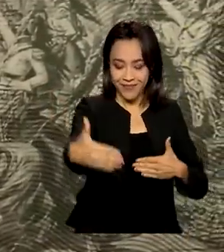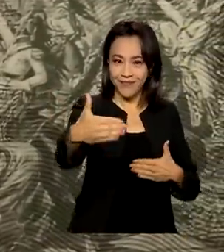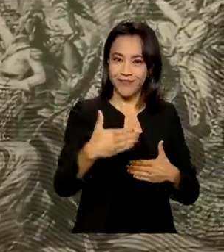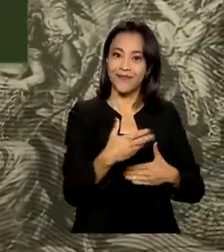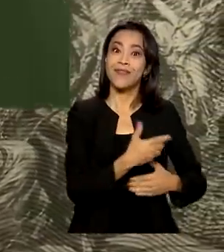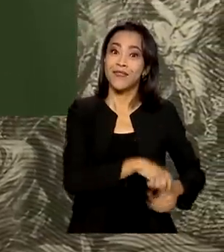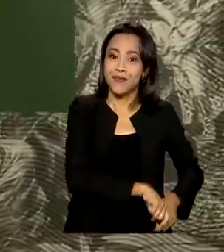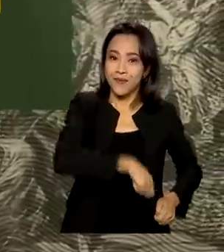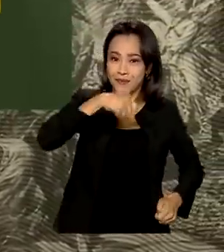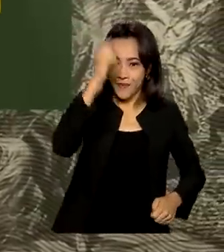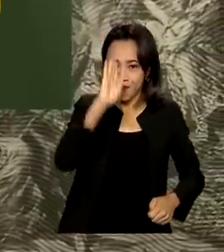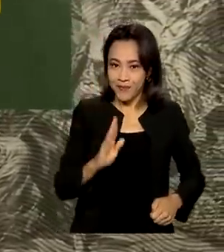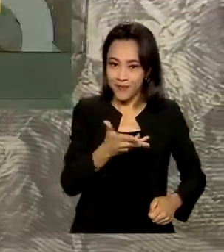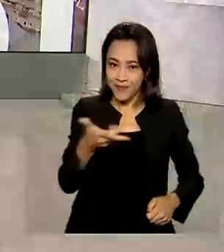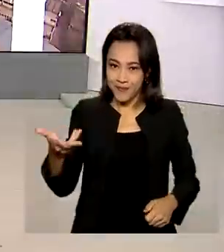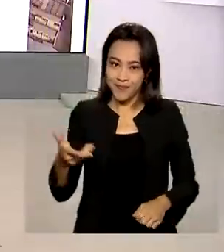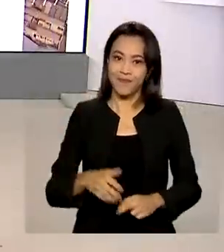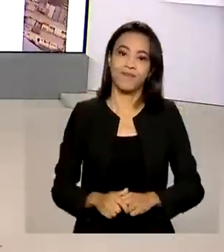independência do Brasil.